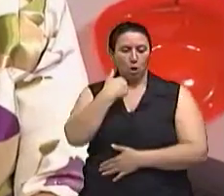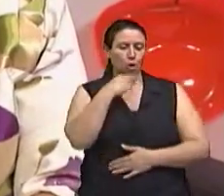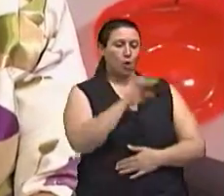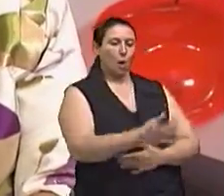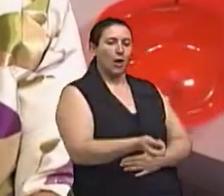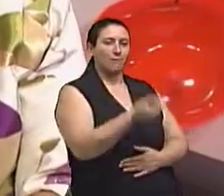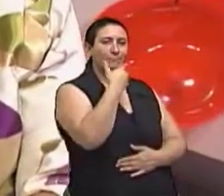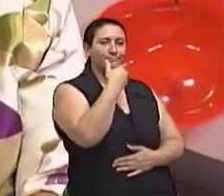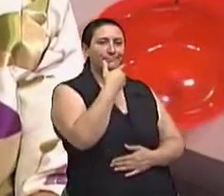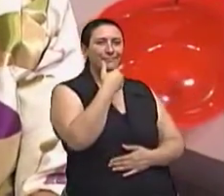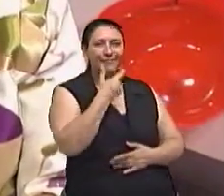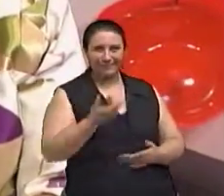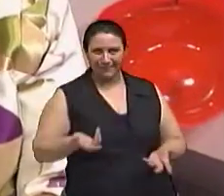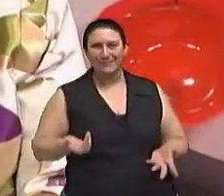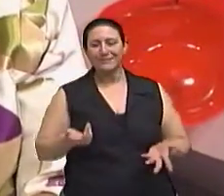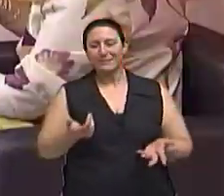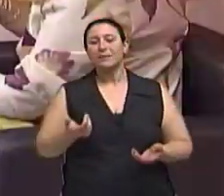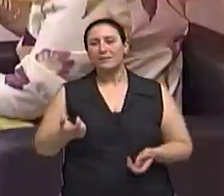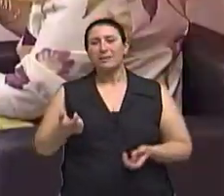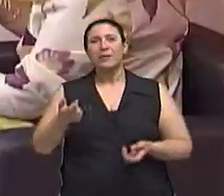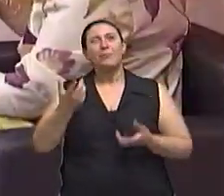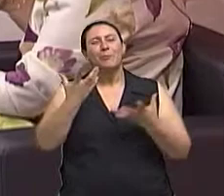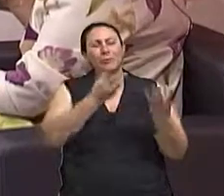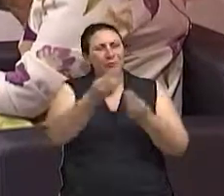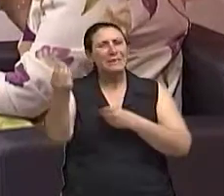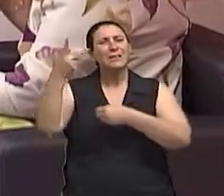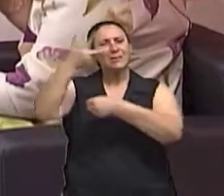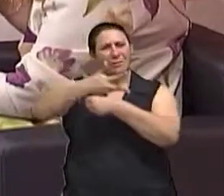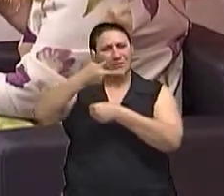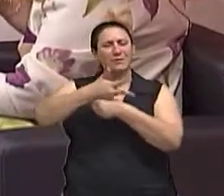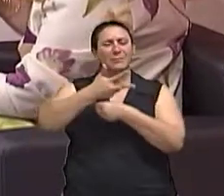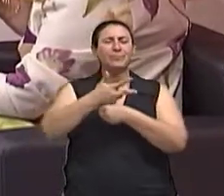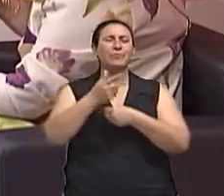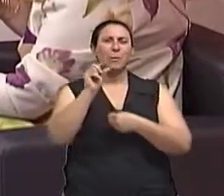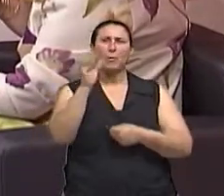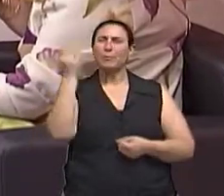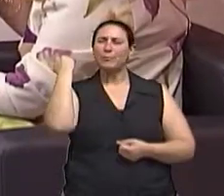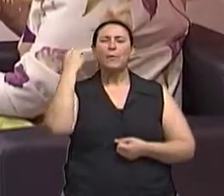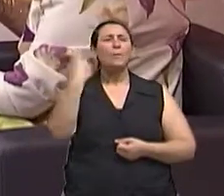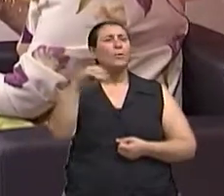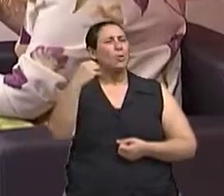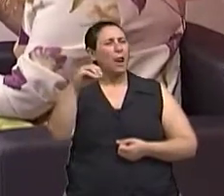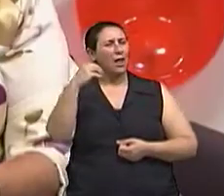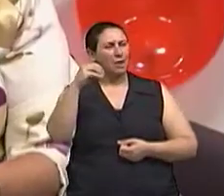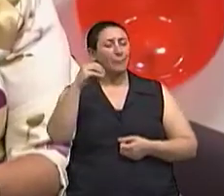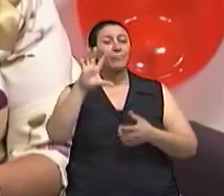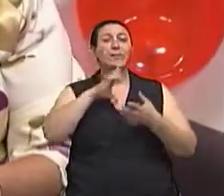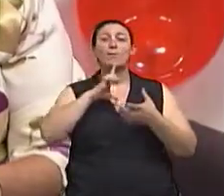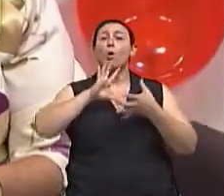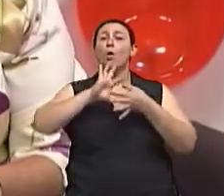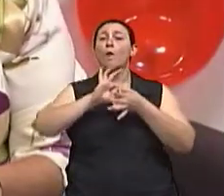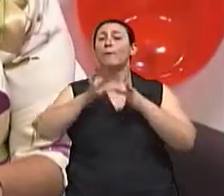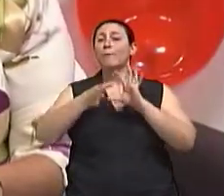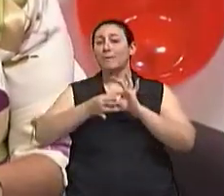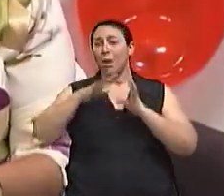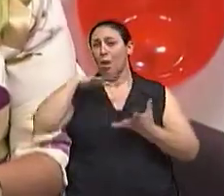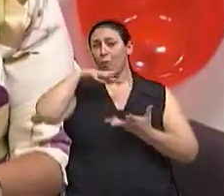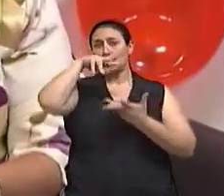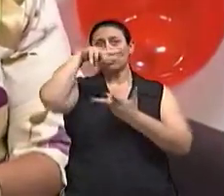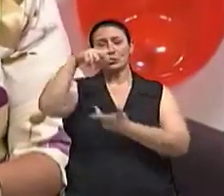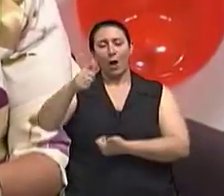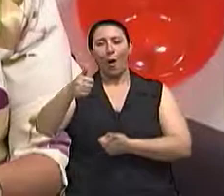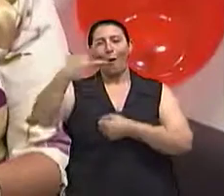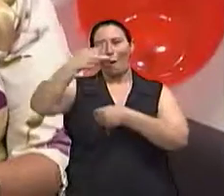muitos idosos. O programa é mais direcionado para idosos. Recentemente, nós tivemos em Porto Alegre a Olimpíada Mundial Master, né?